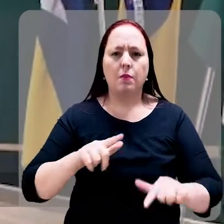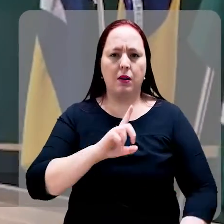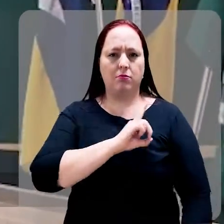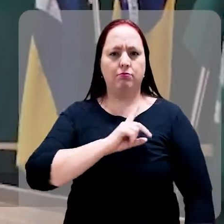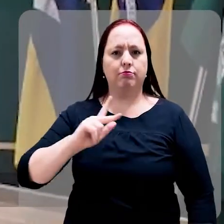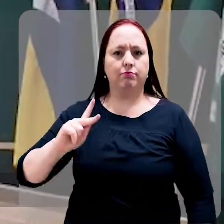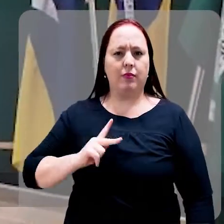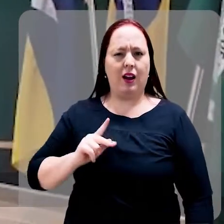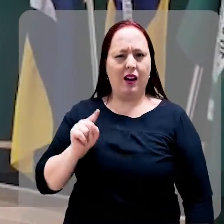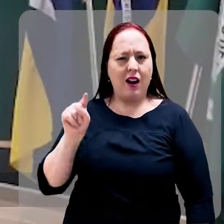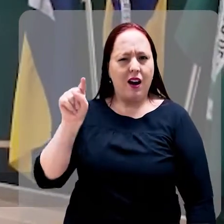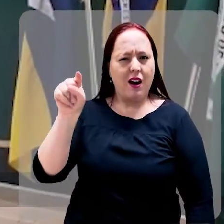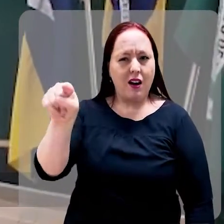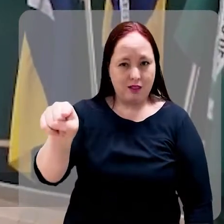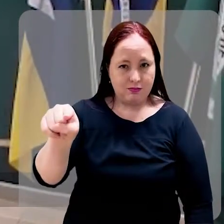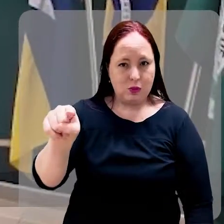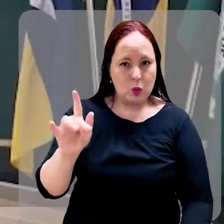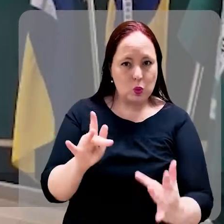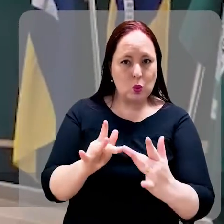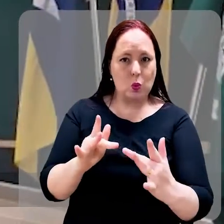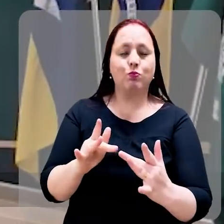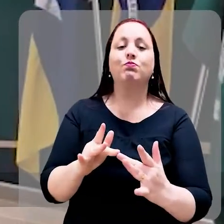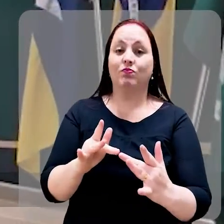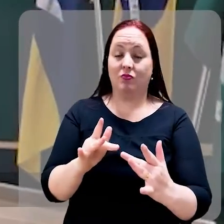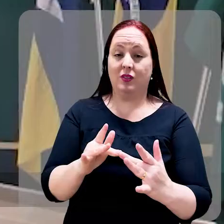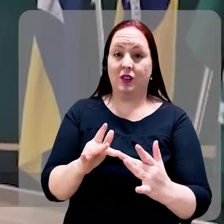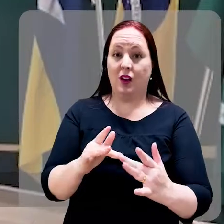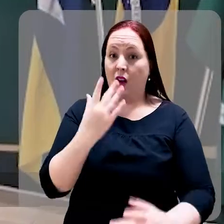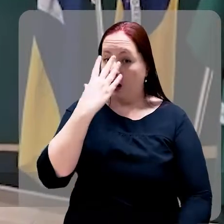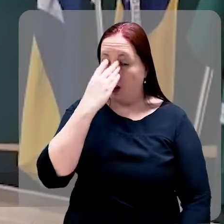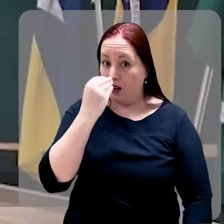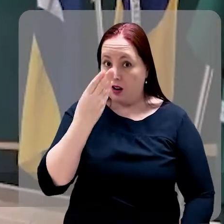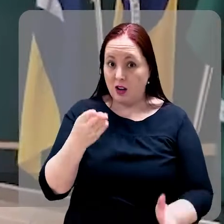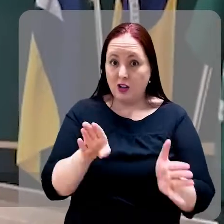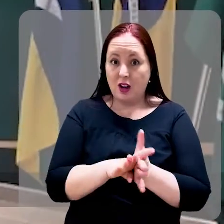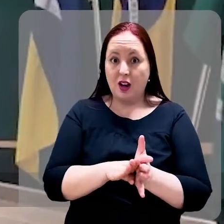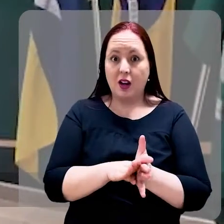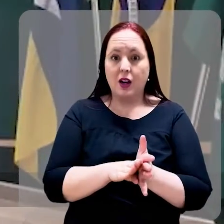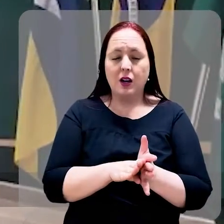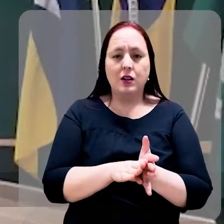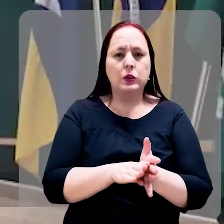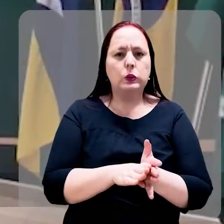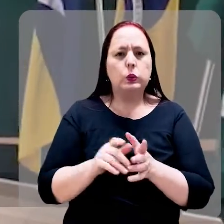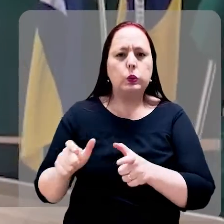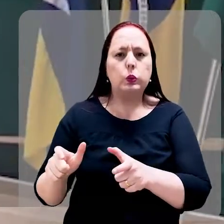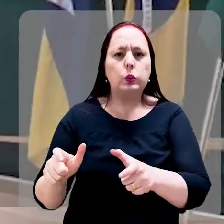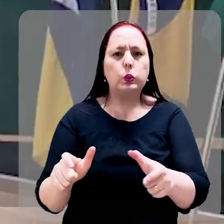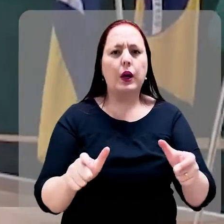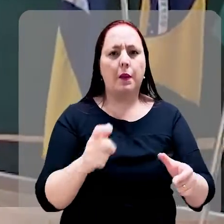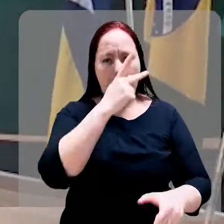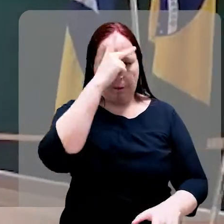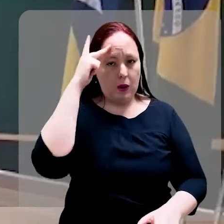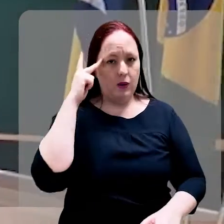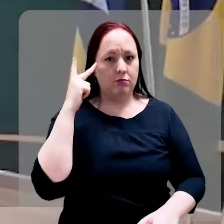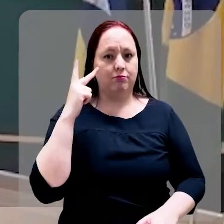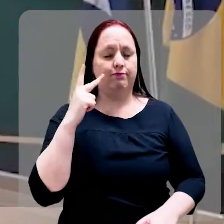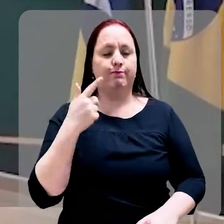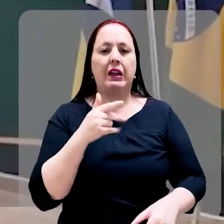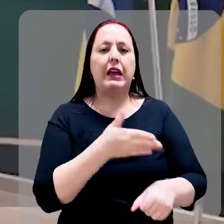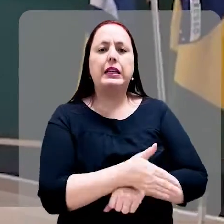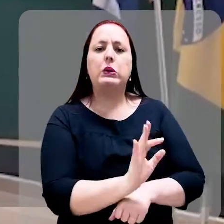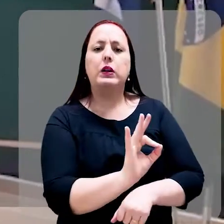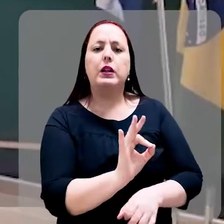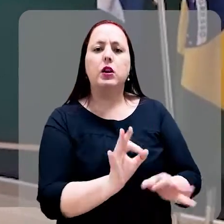Pública lá na ponta. E essa viatura poder chegar nos lugares em que as pessoas ainda não têm acesso à